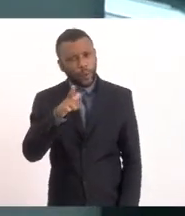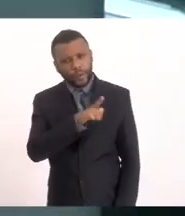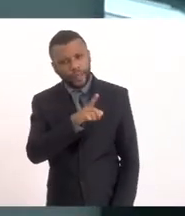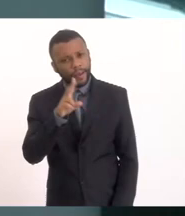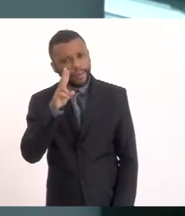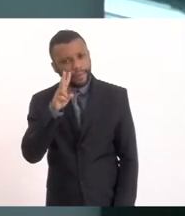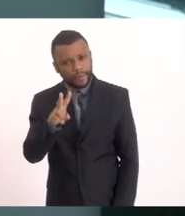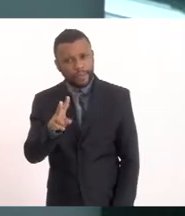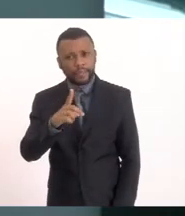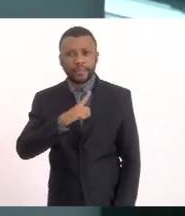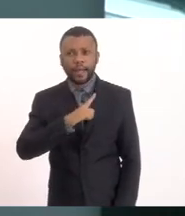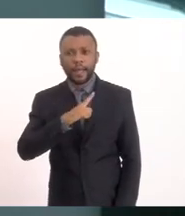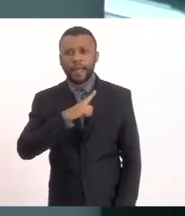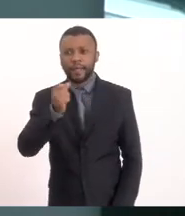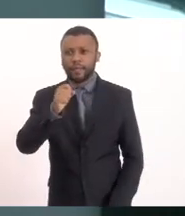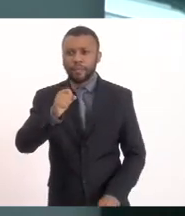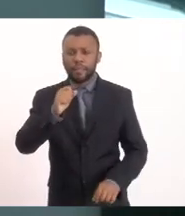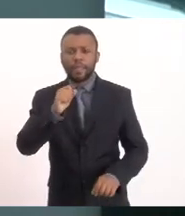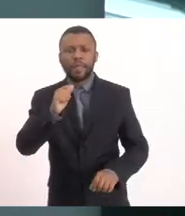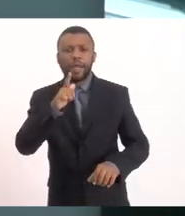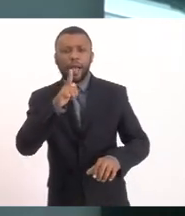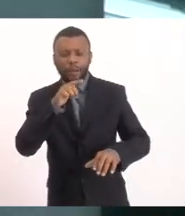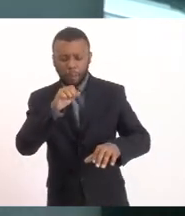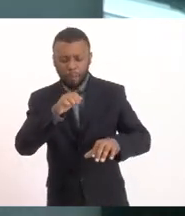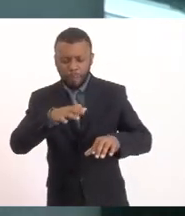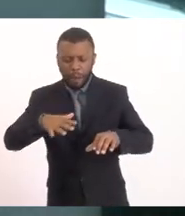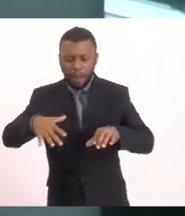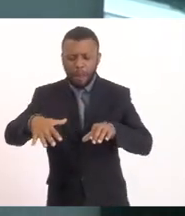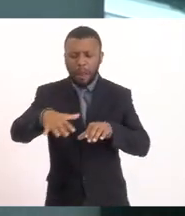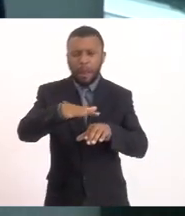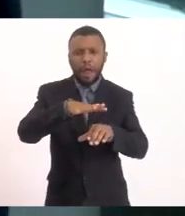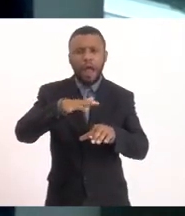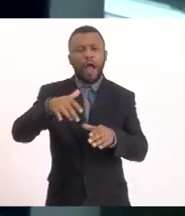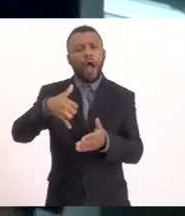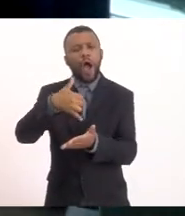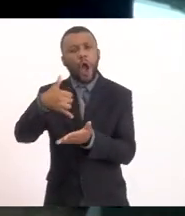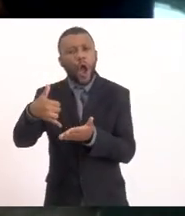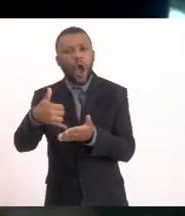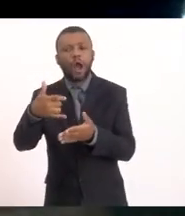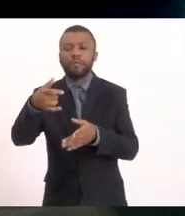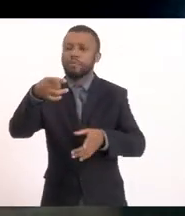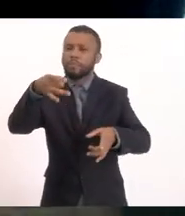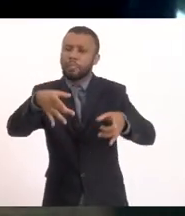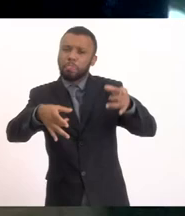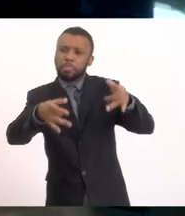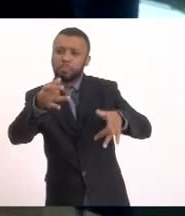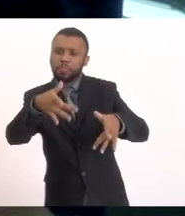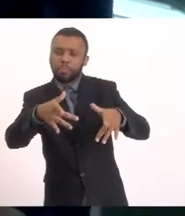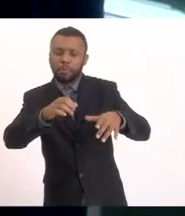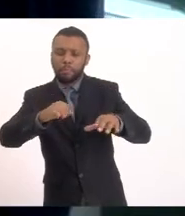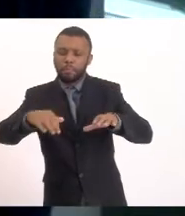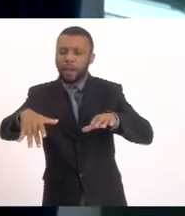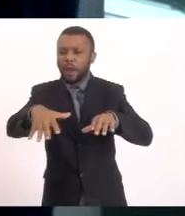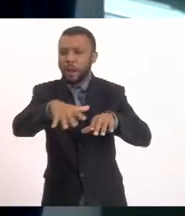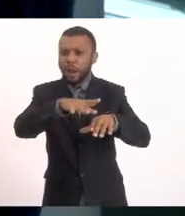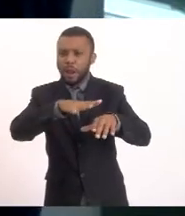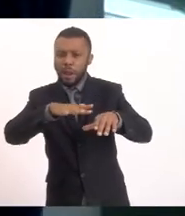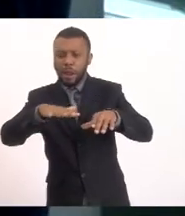tem um depósito bem considerável de material De material